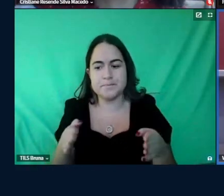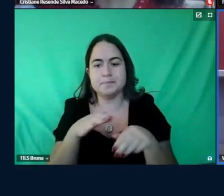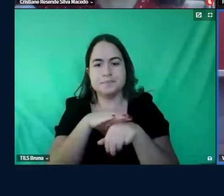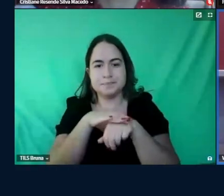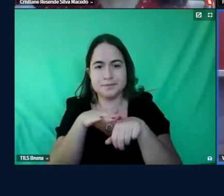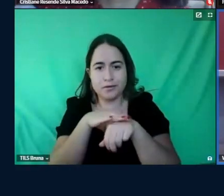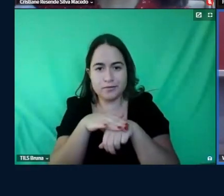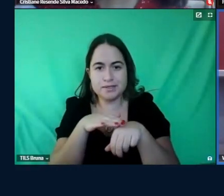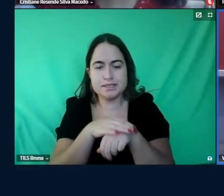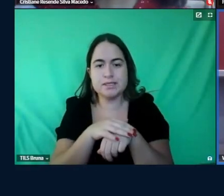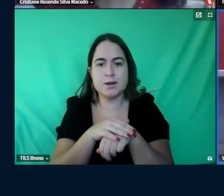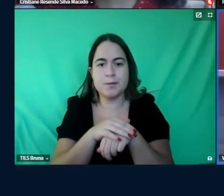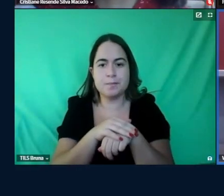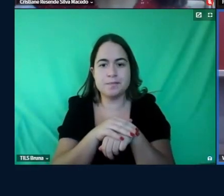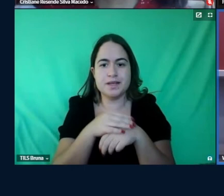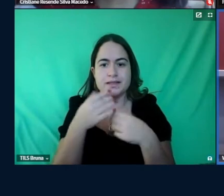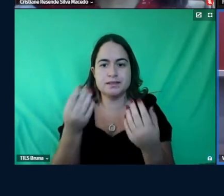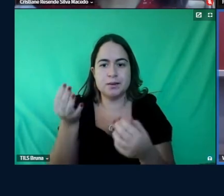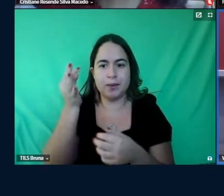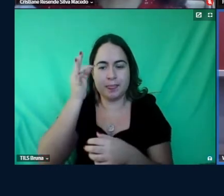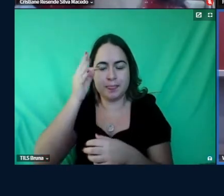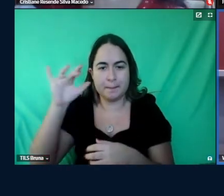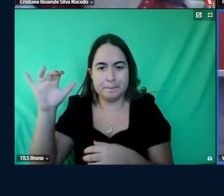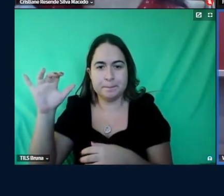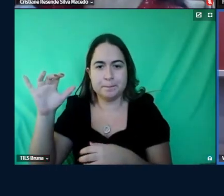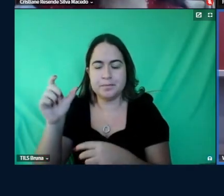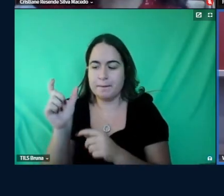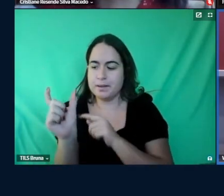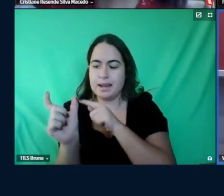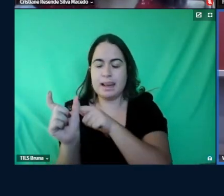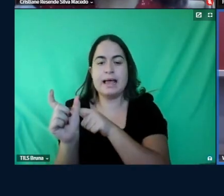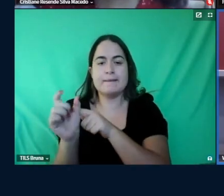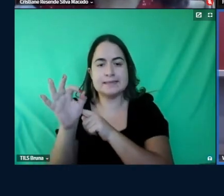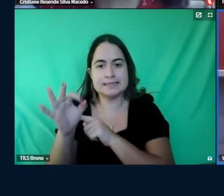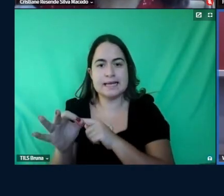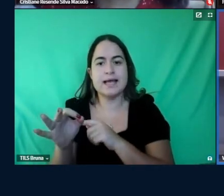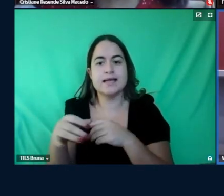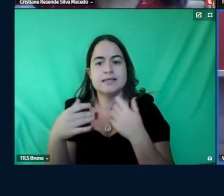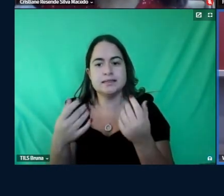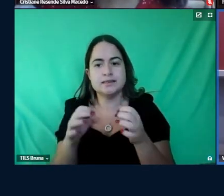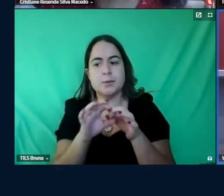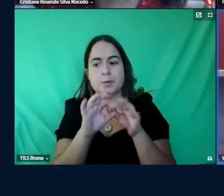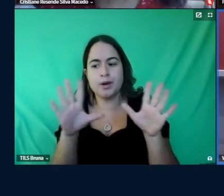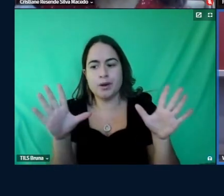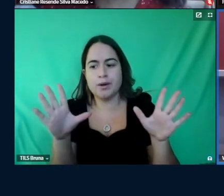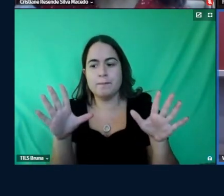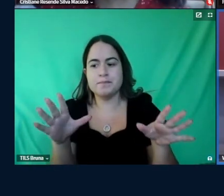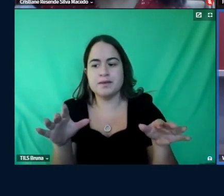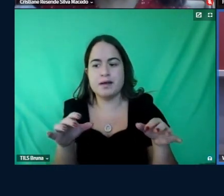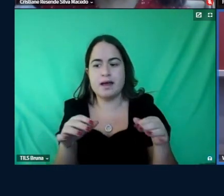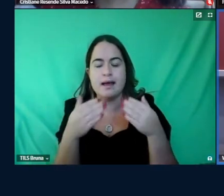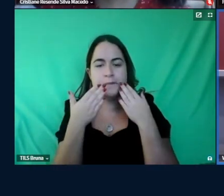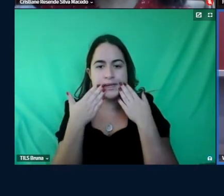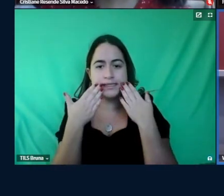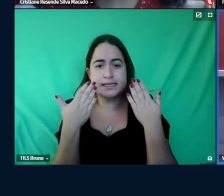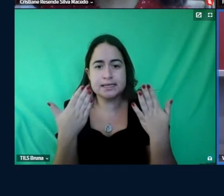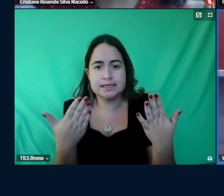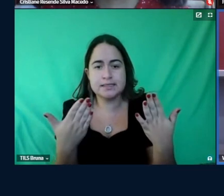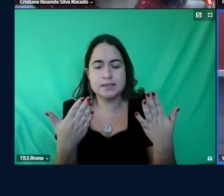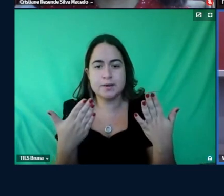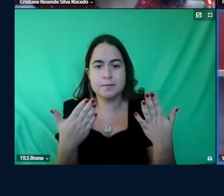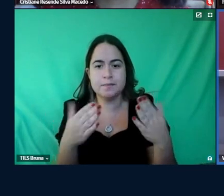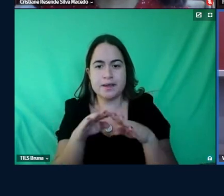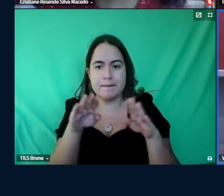termos técnicos a banca deliberou sobre o trabalho da Cristiane a defesa a apresentação e a banca